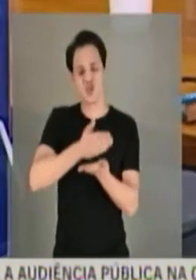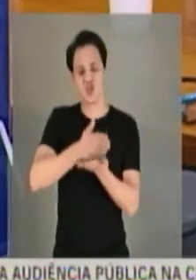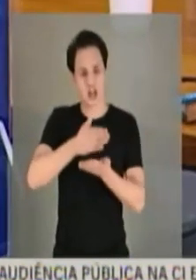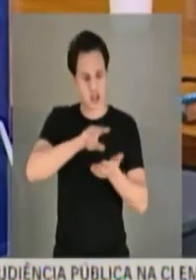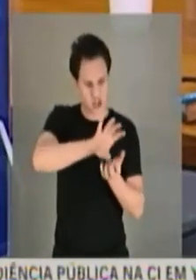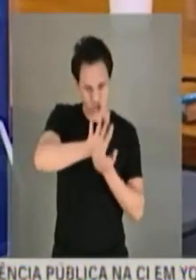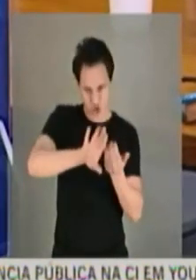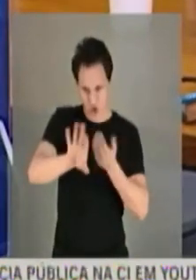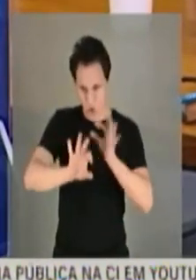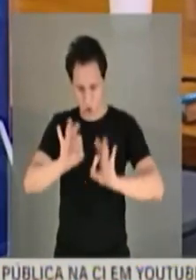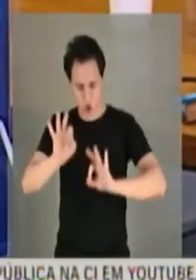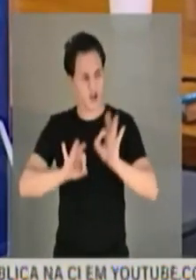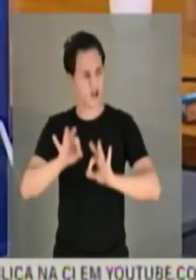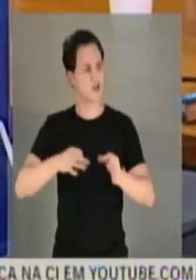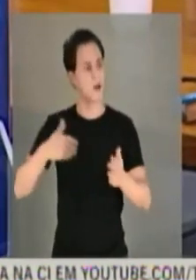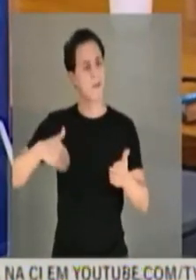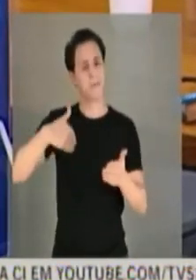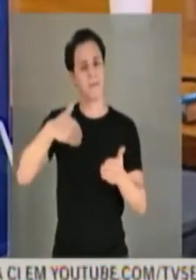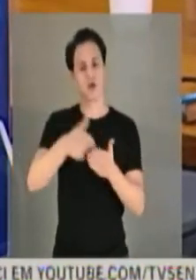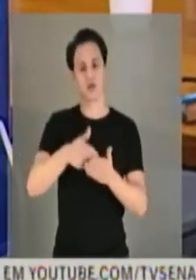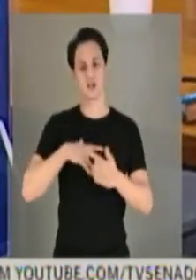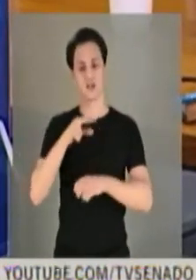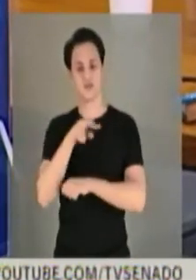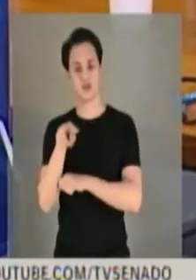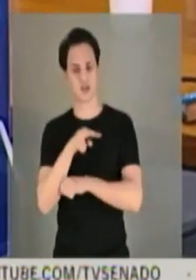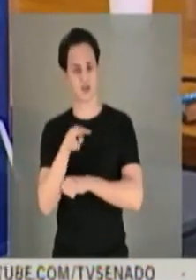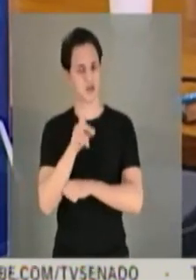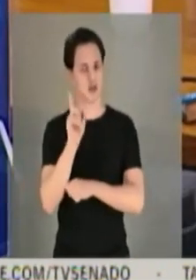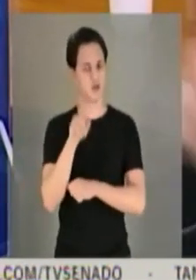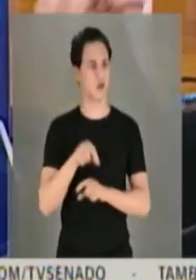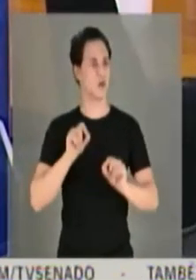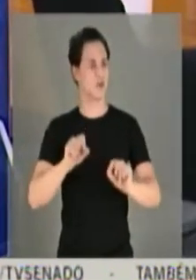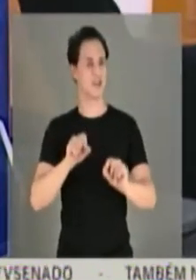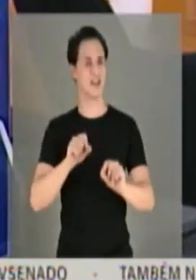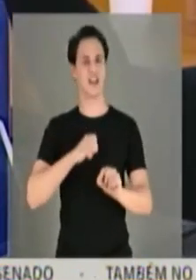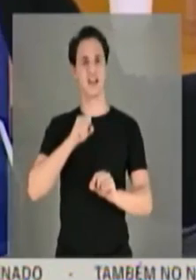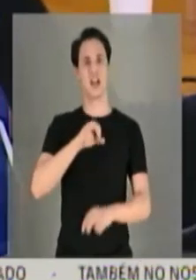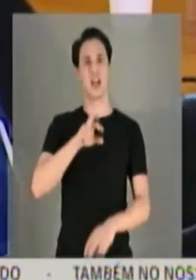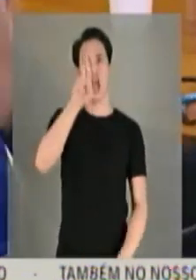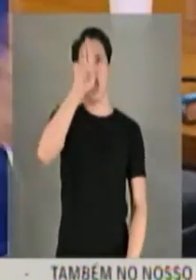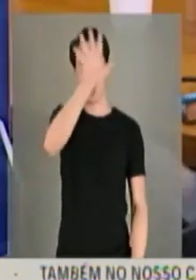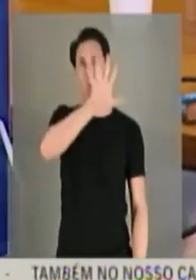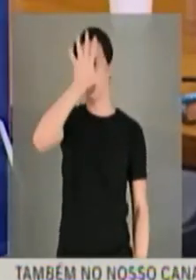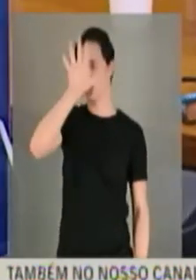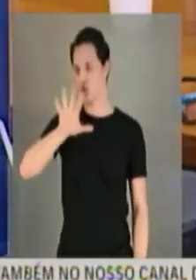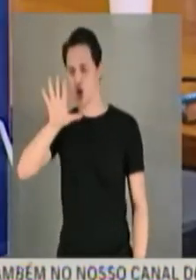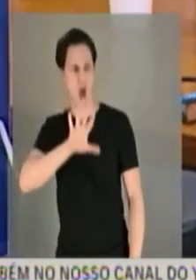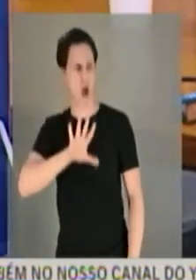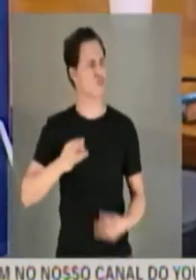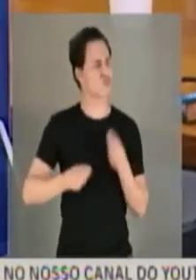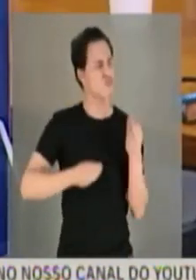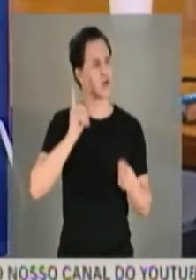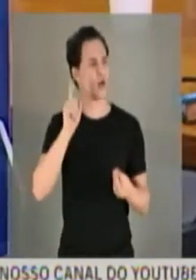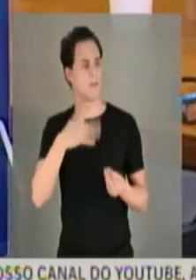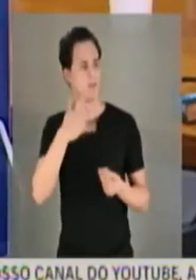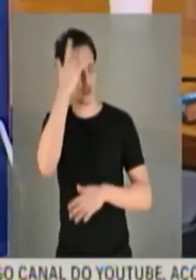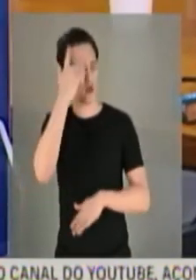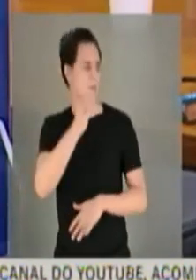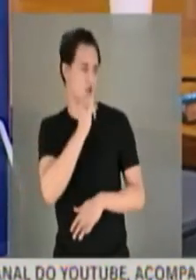Vossa senhoria disse que é do Rio de Janeiro, então fica com a região Sudeste, quem é do estado de